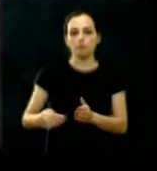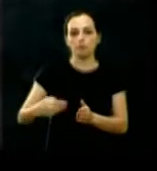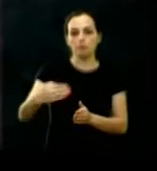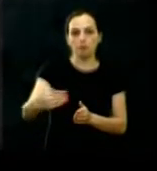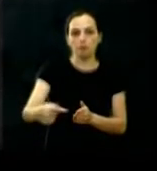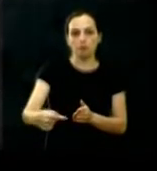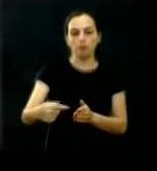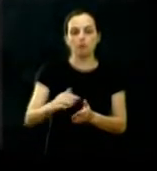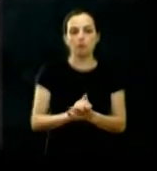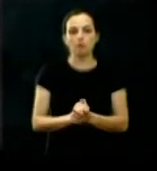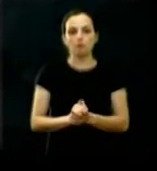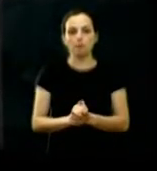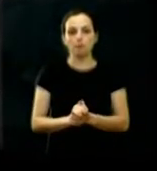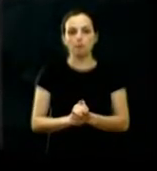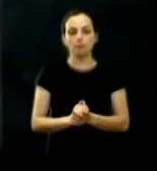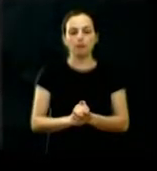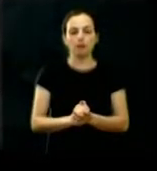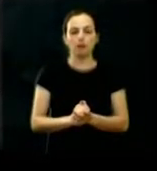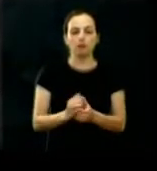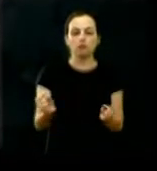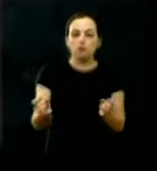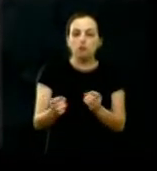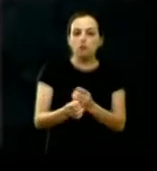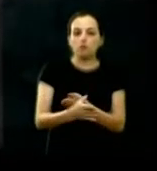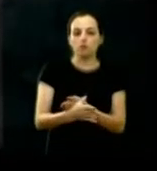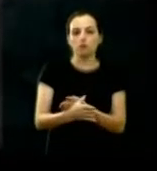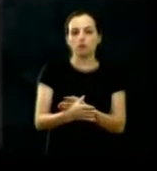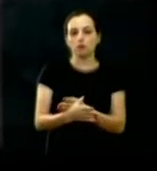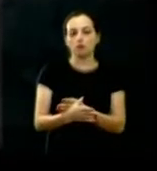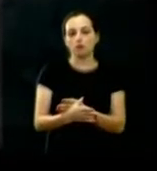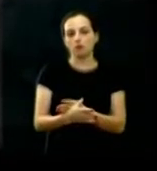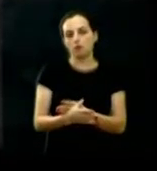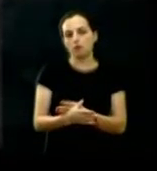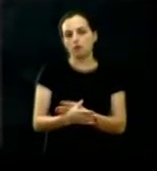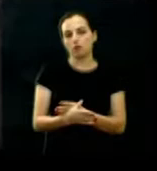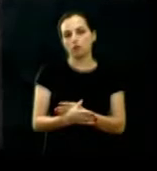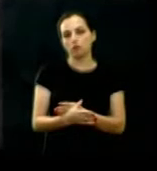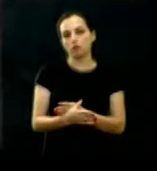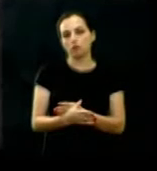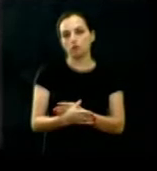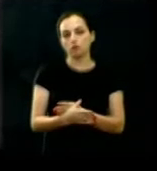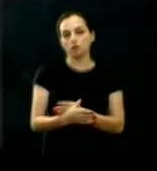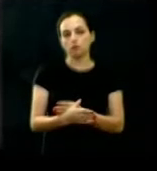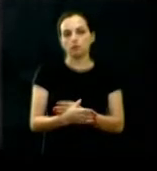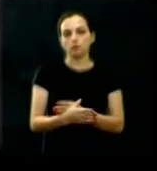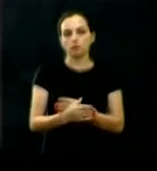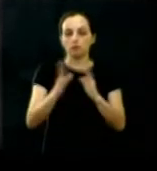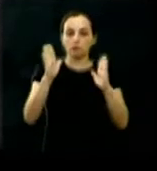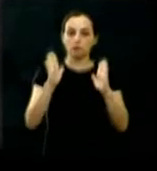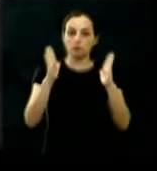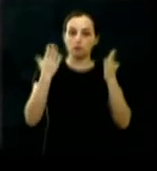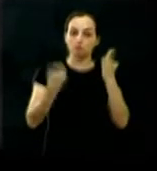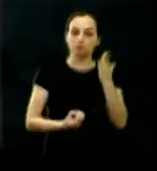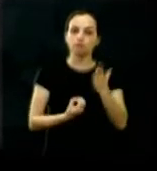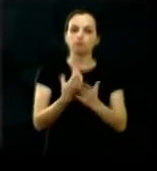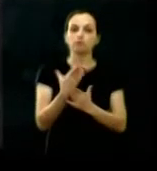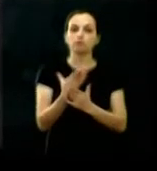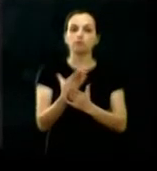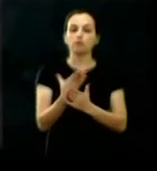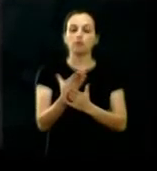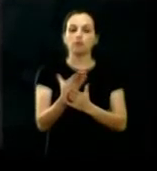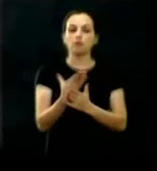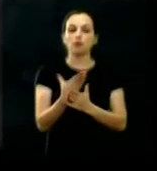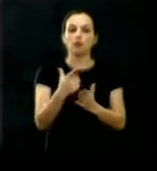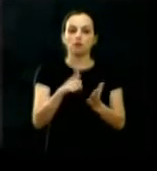também no final dessa dessa realização foi